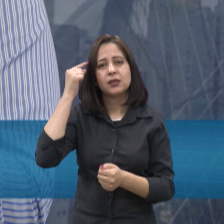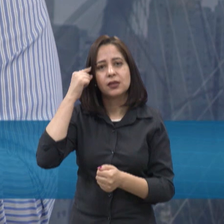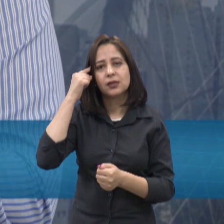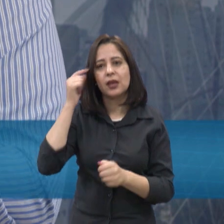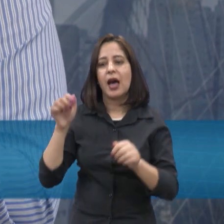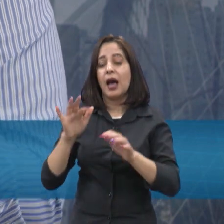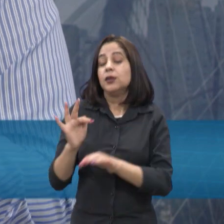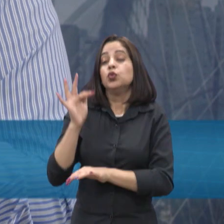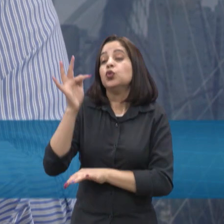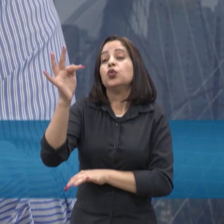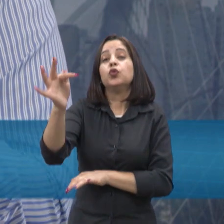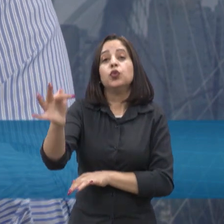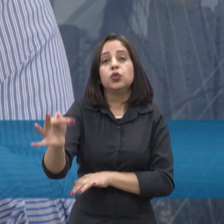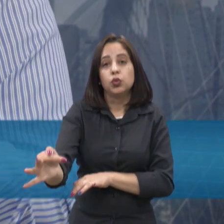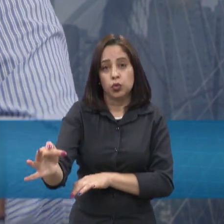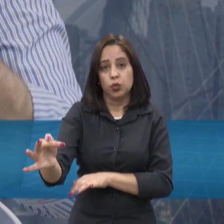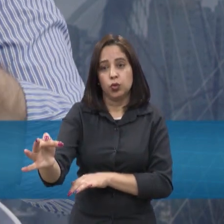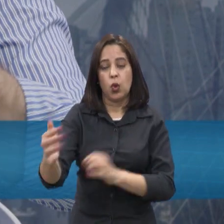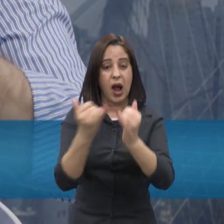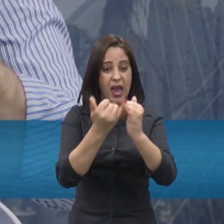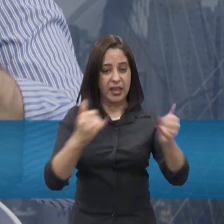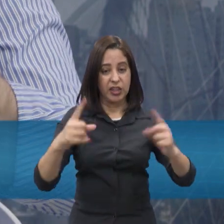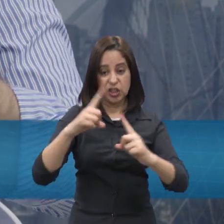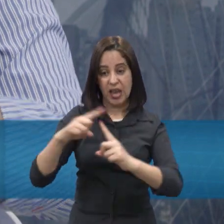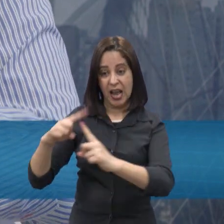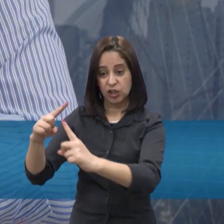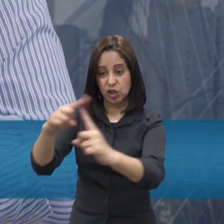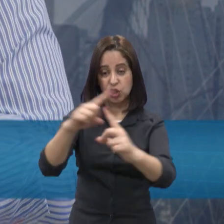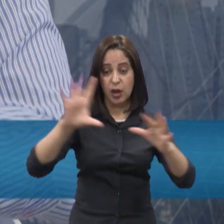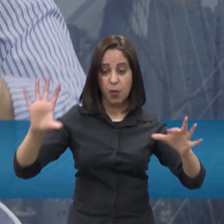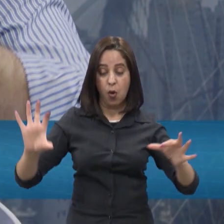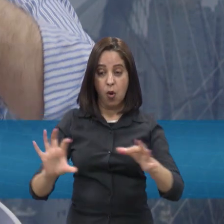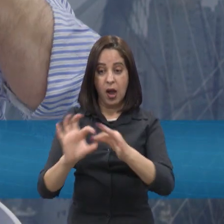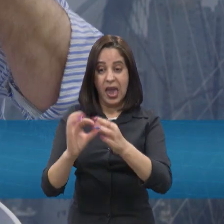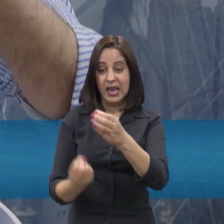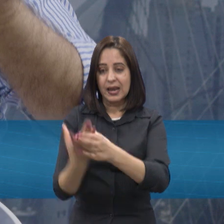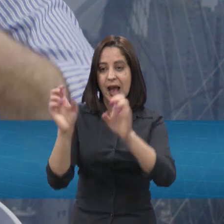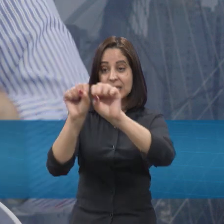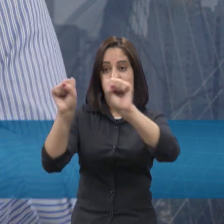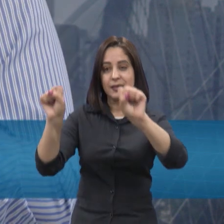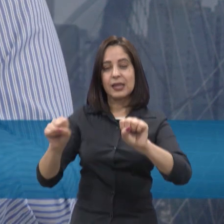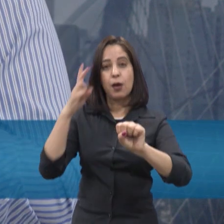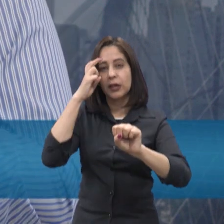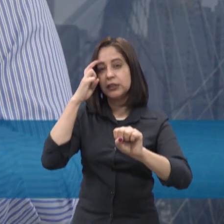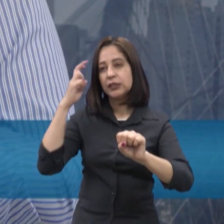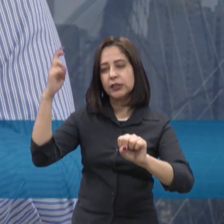maior, integrar essas fontes renováveis para que sistemas inteligentes, aí a gente tem várias